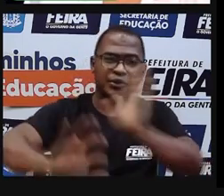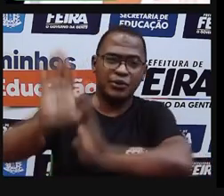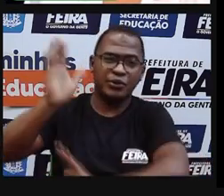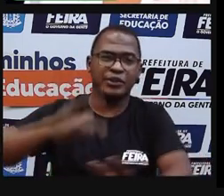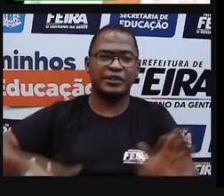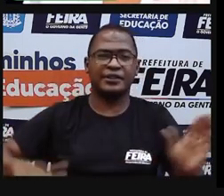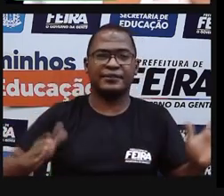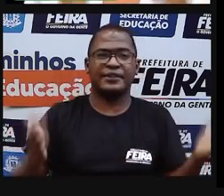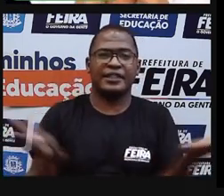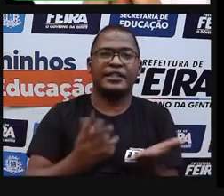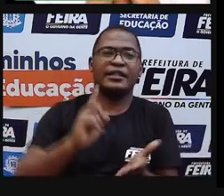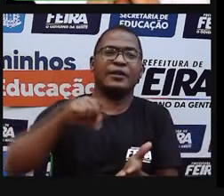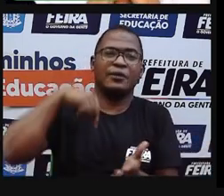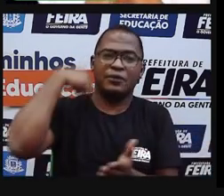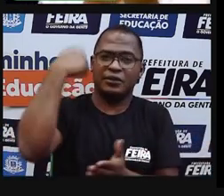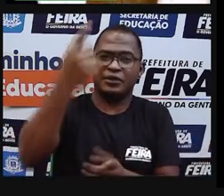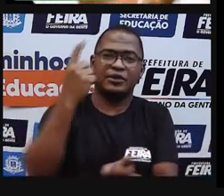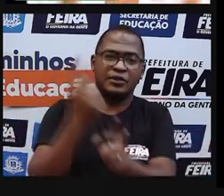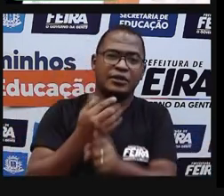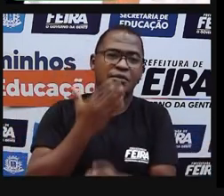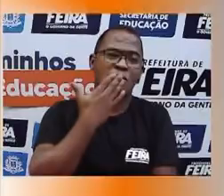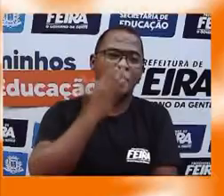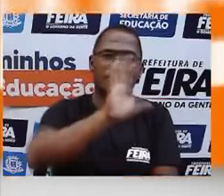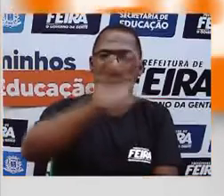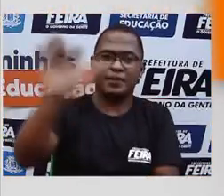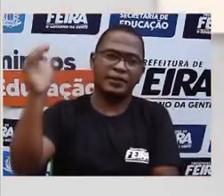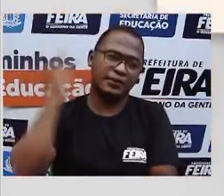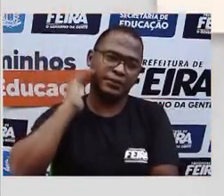gente se vê na próxima aula, tá bom? Grande beijo.